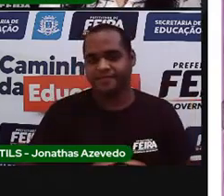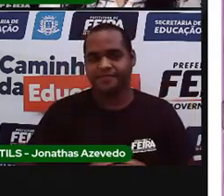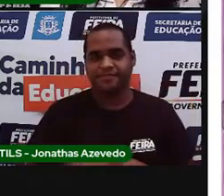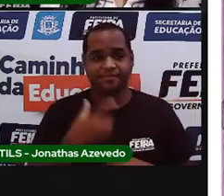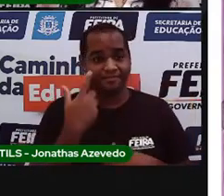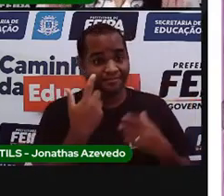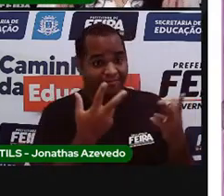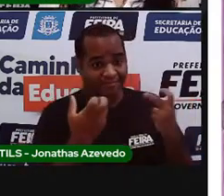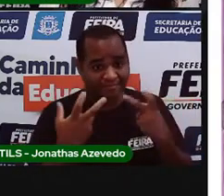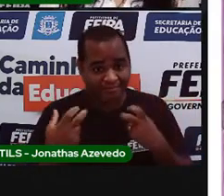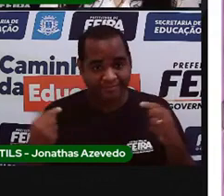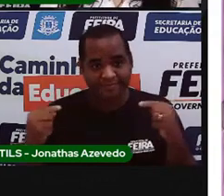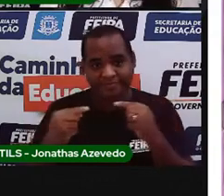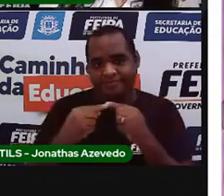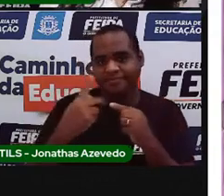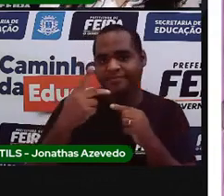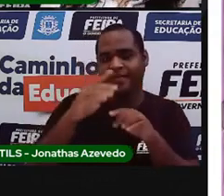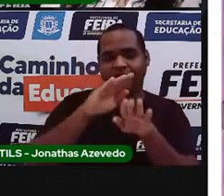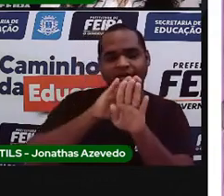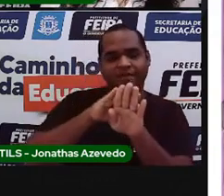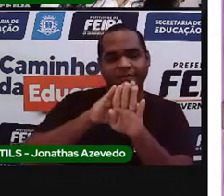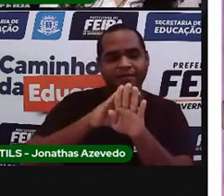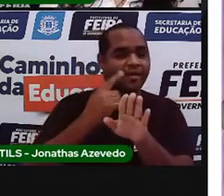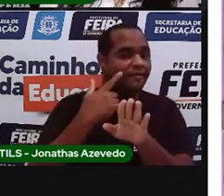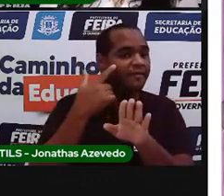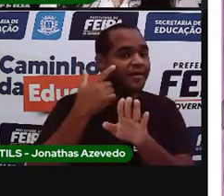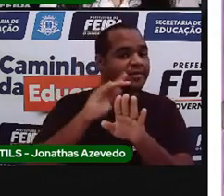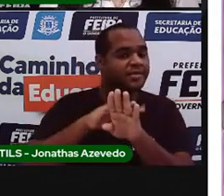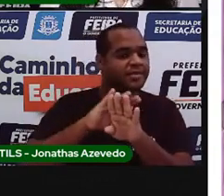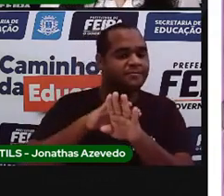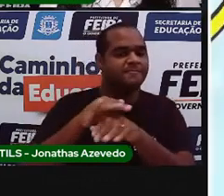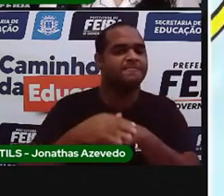Percebeu a capa do livro? Vamos lá.